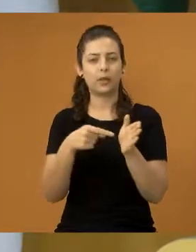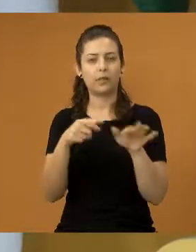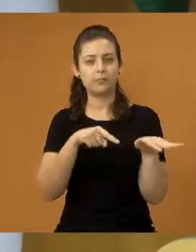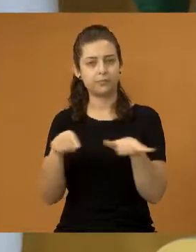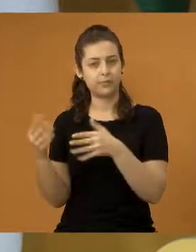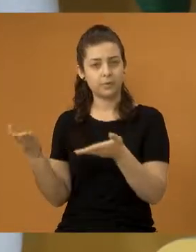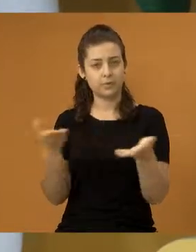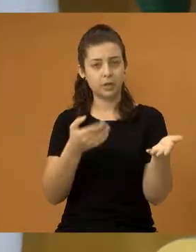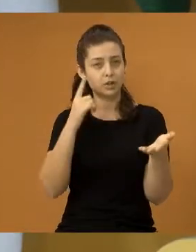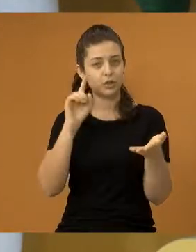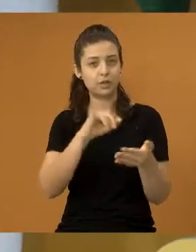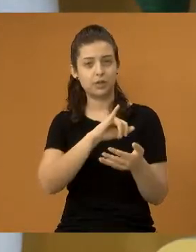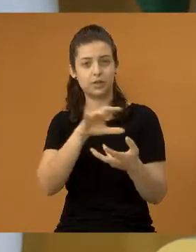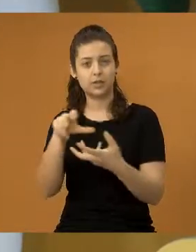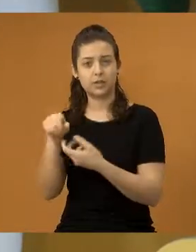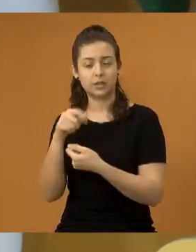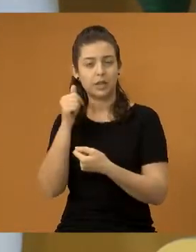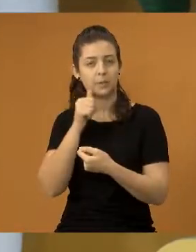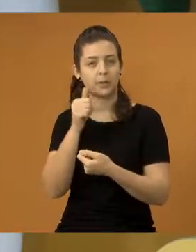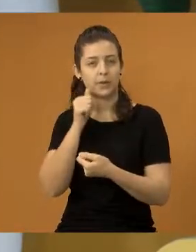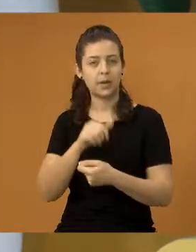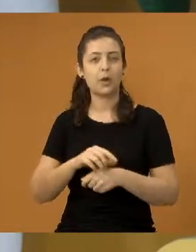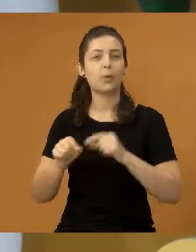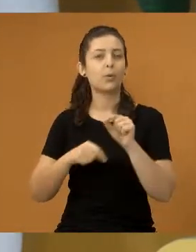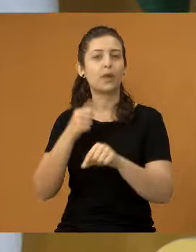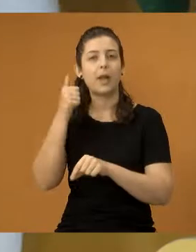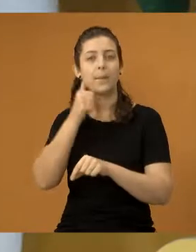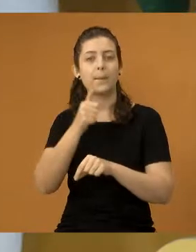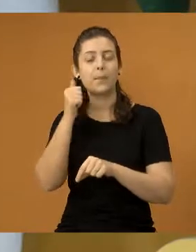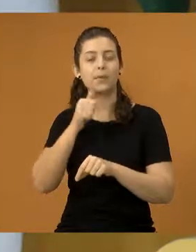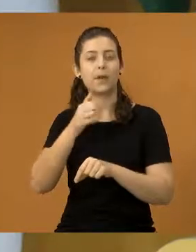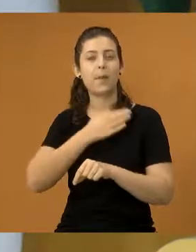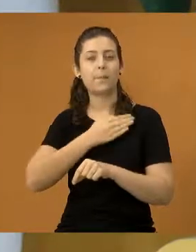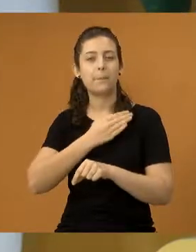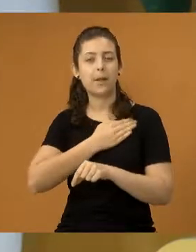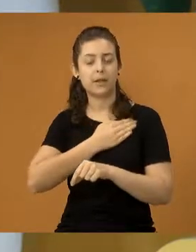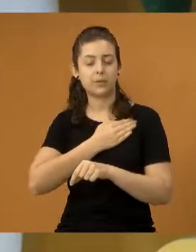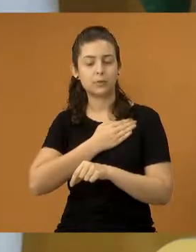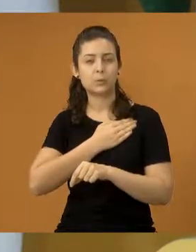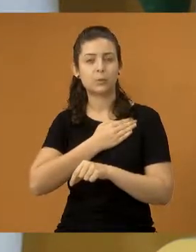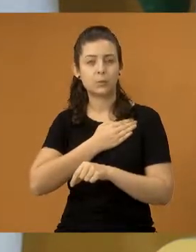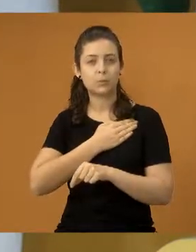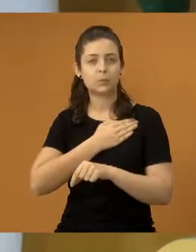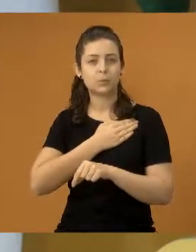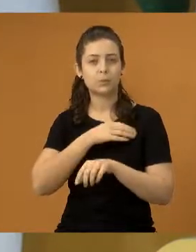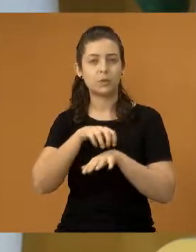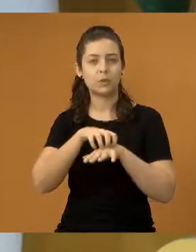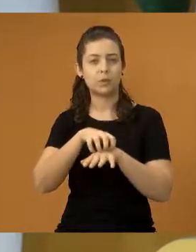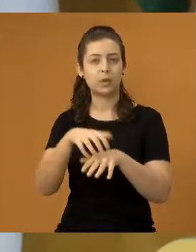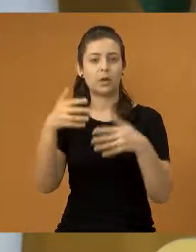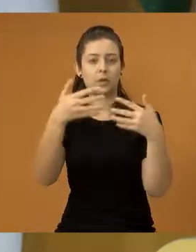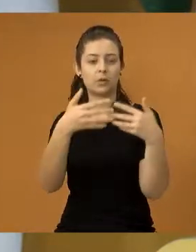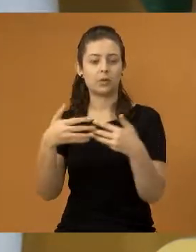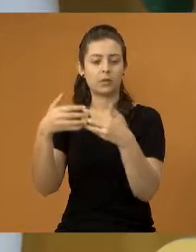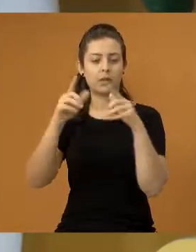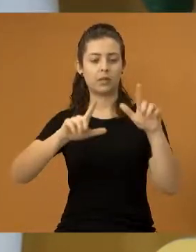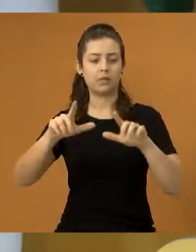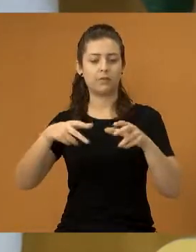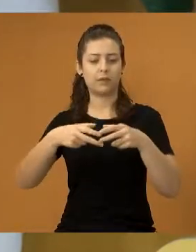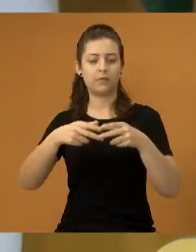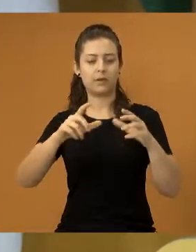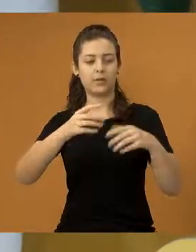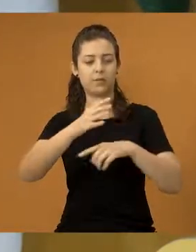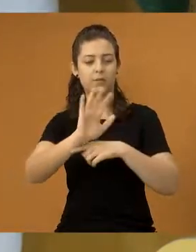na semana do Dia Internacional da Mulher, a carreta Mulheres de Peito. Eu queria que a TV Câmara